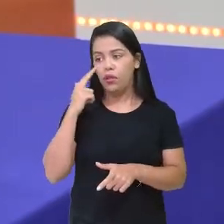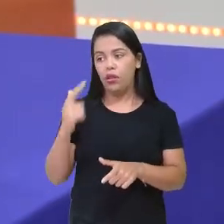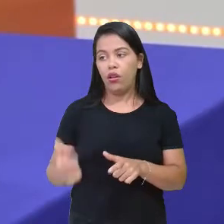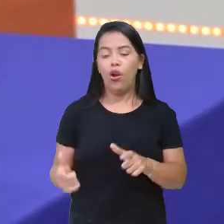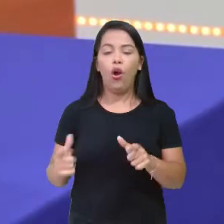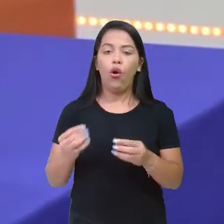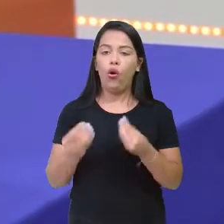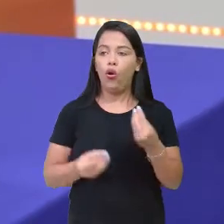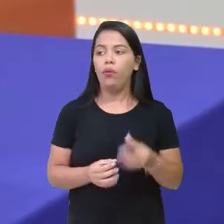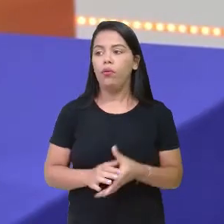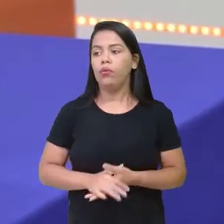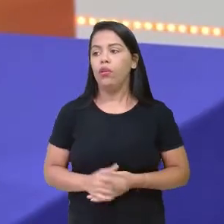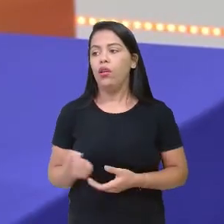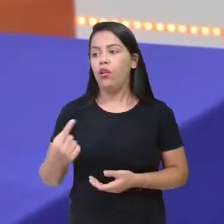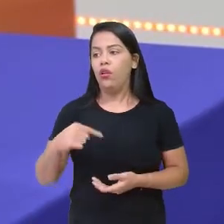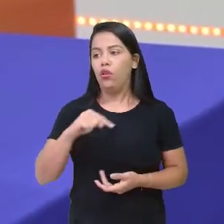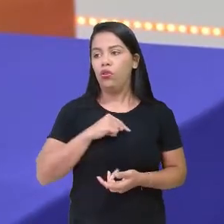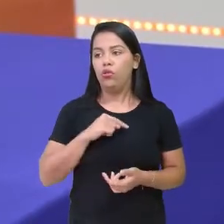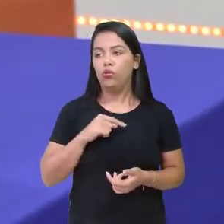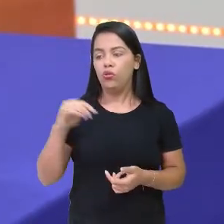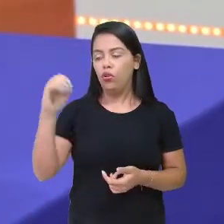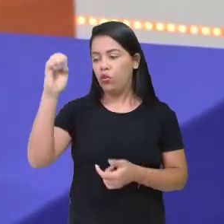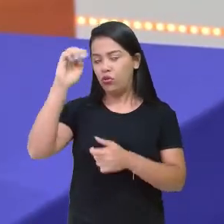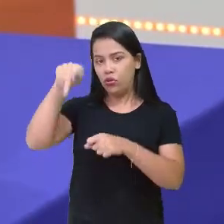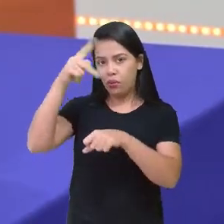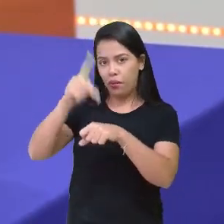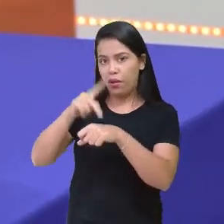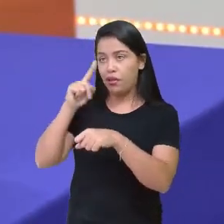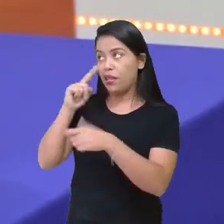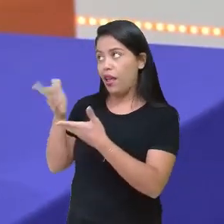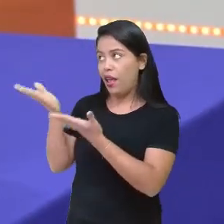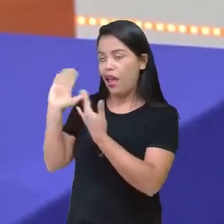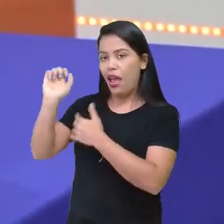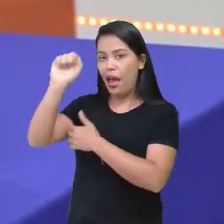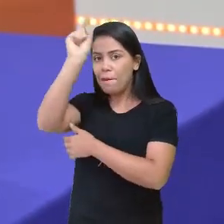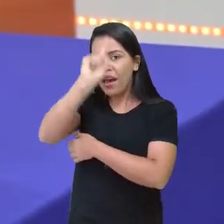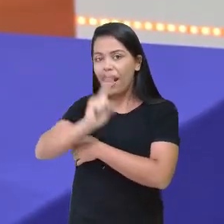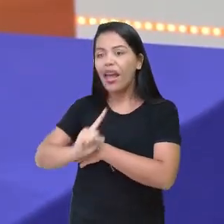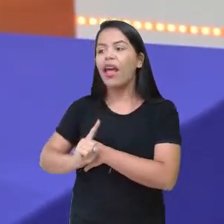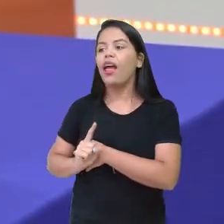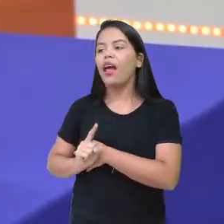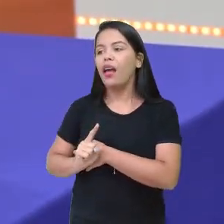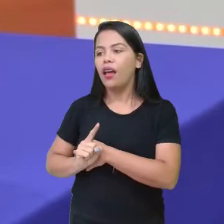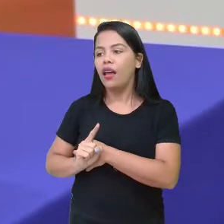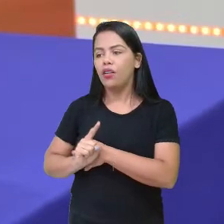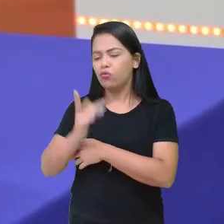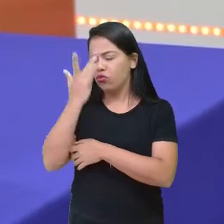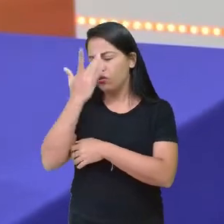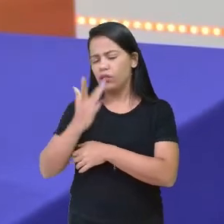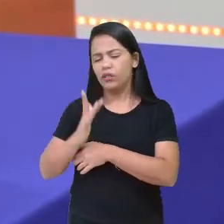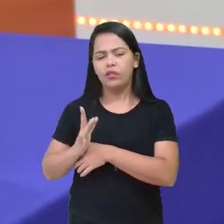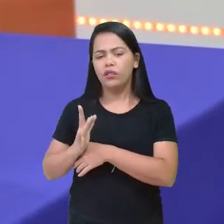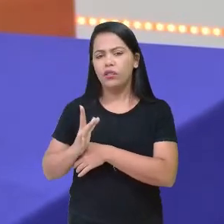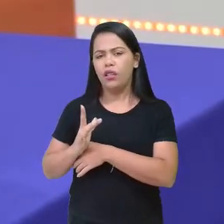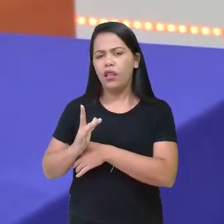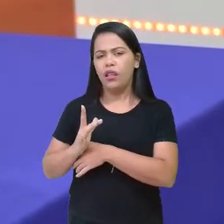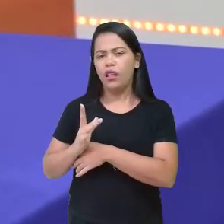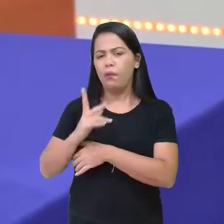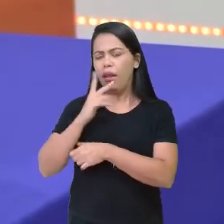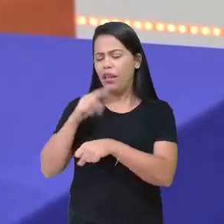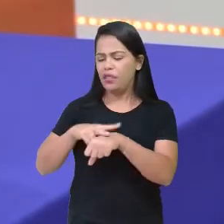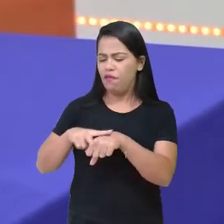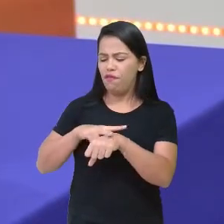distância. O nosso país está aqui, esse amarelão aqui, meio que, sei lá, que cor é essa? Verde e limão, né?